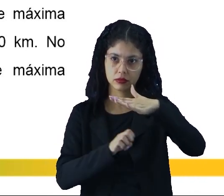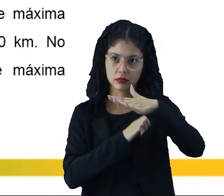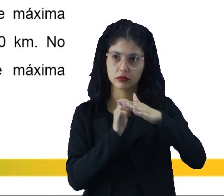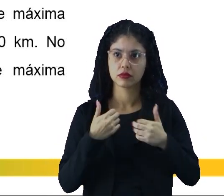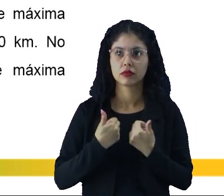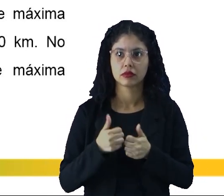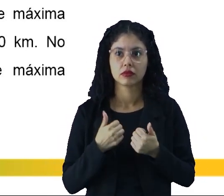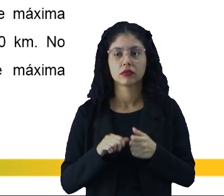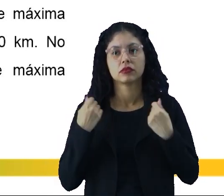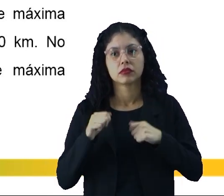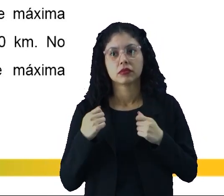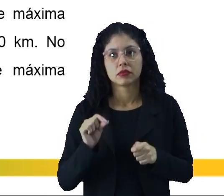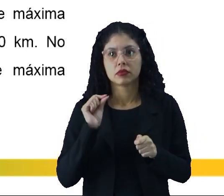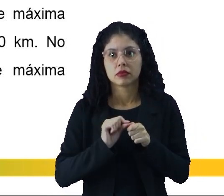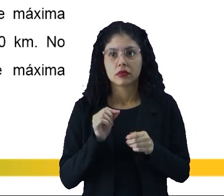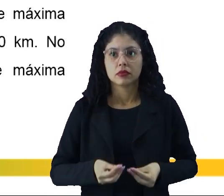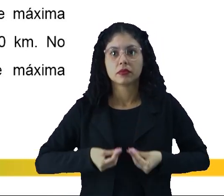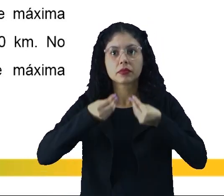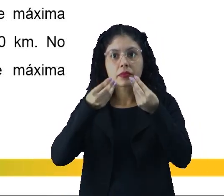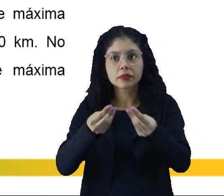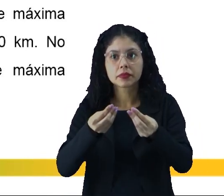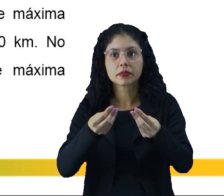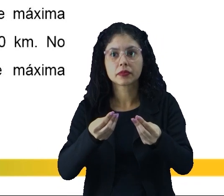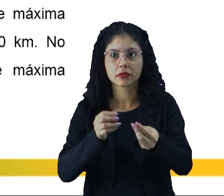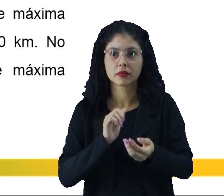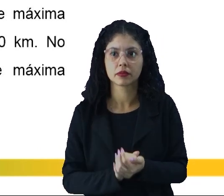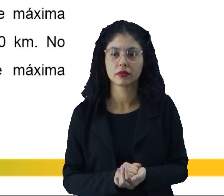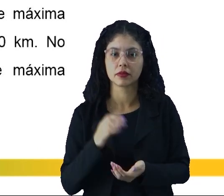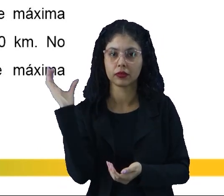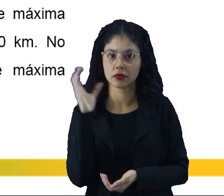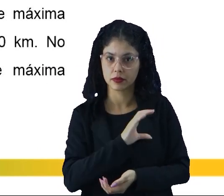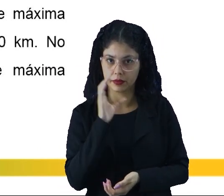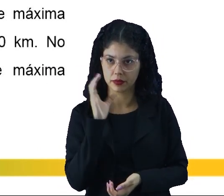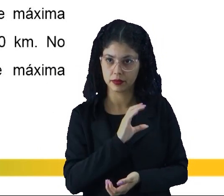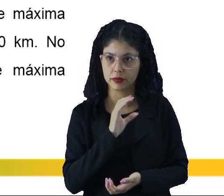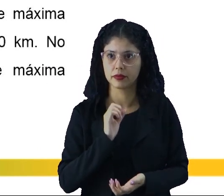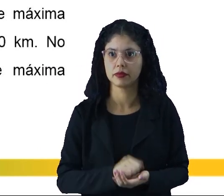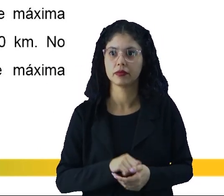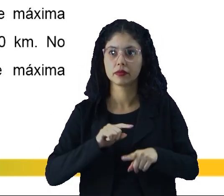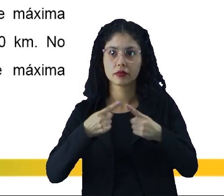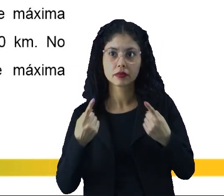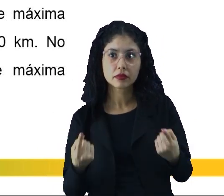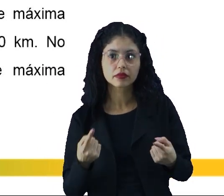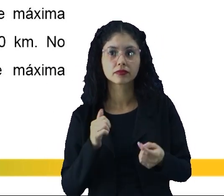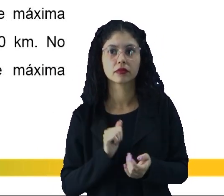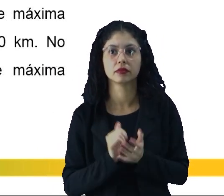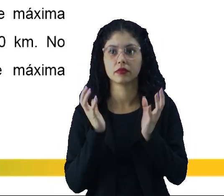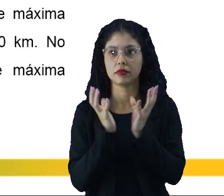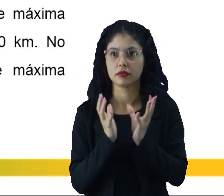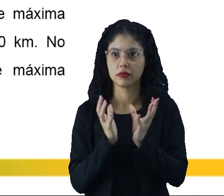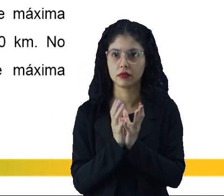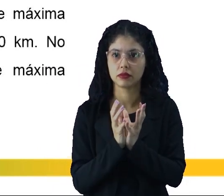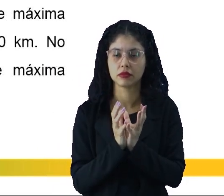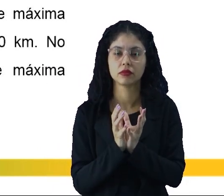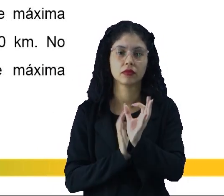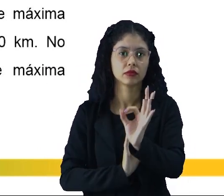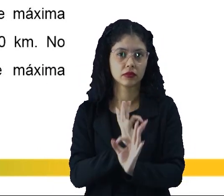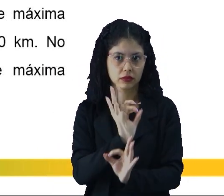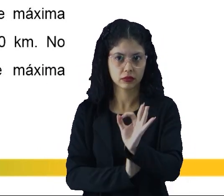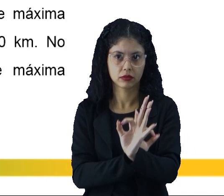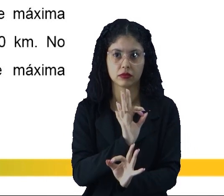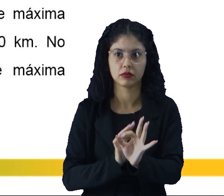transportes precisa efetuar a entrega de uma encomenda o mais breve possível para tanto a equipe de